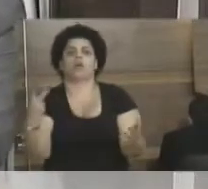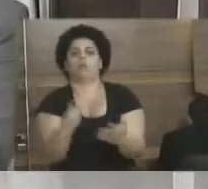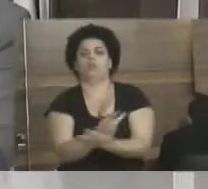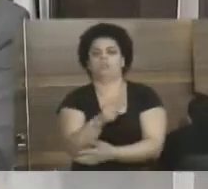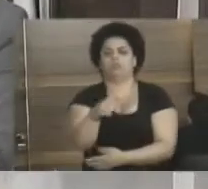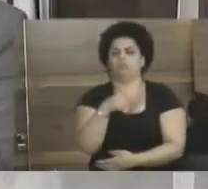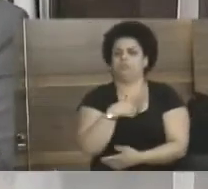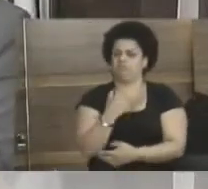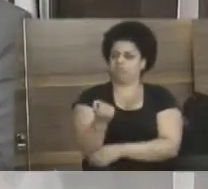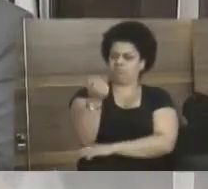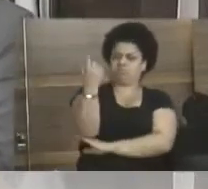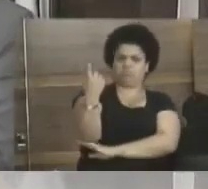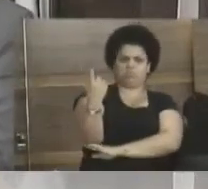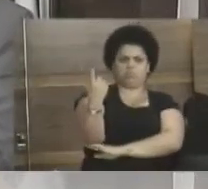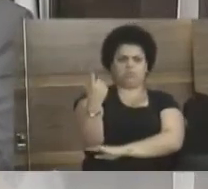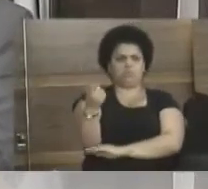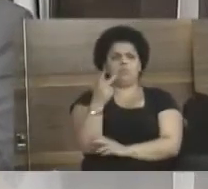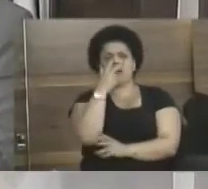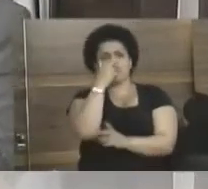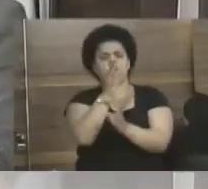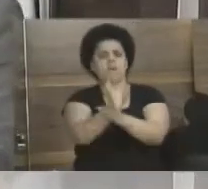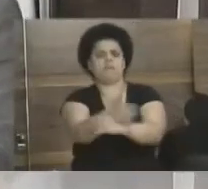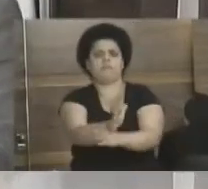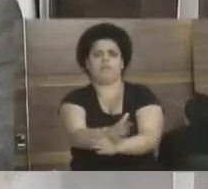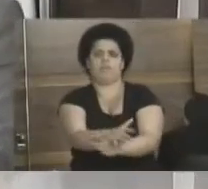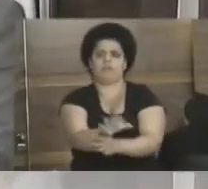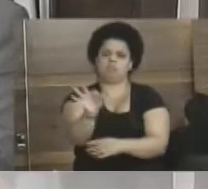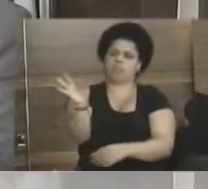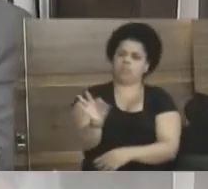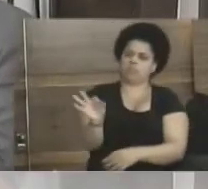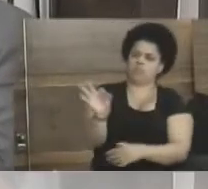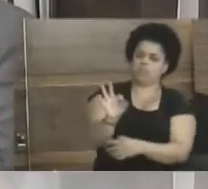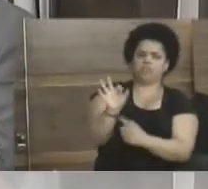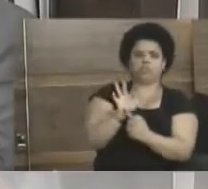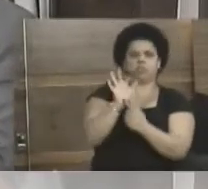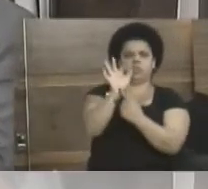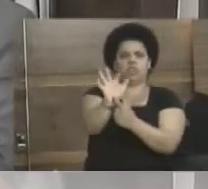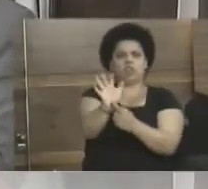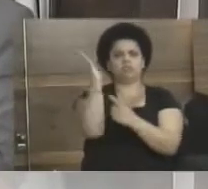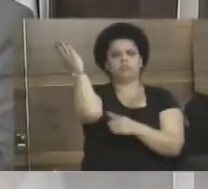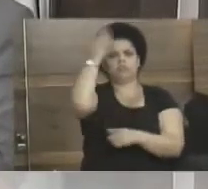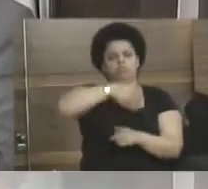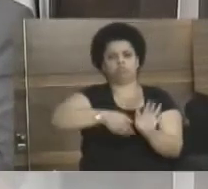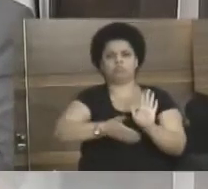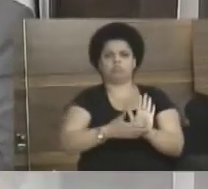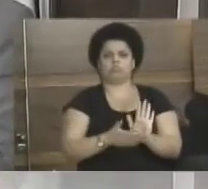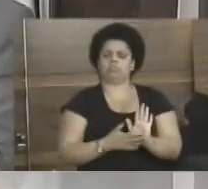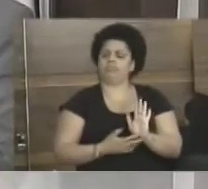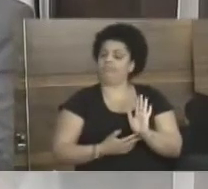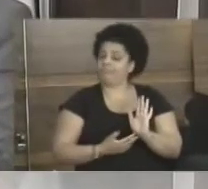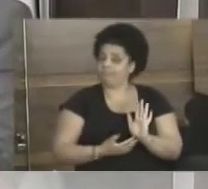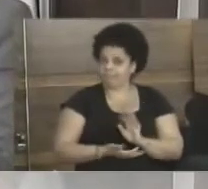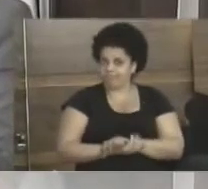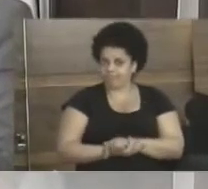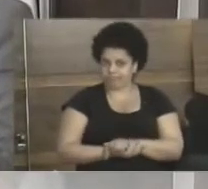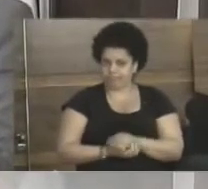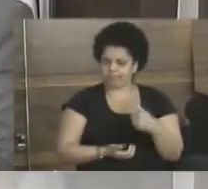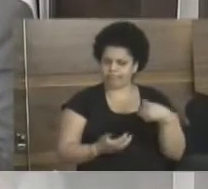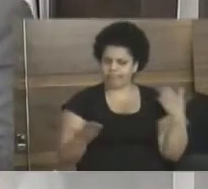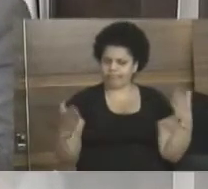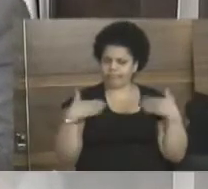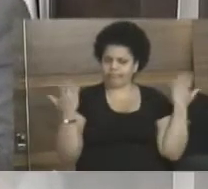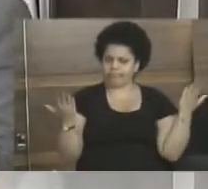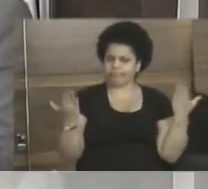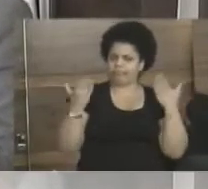achei muito baixo o percentual que foi colocado aqui, de algumas coisas. Isso me assusta.